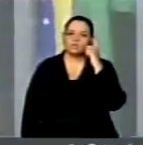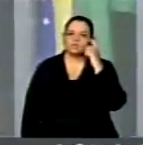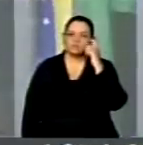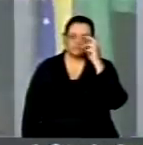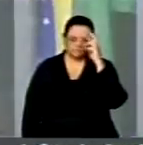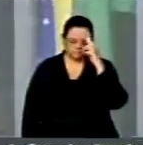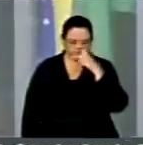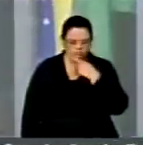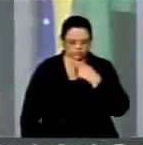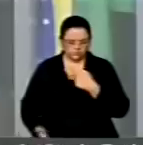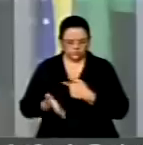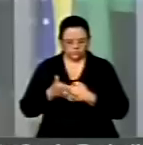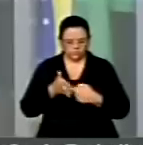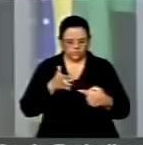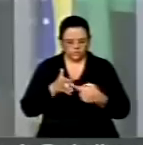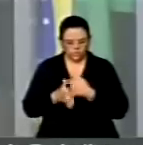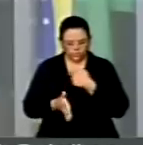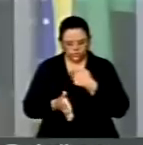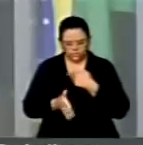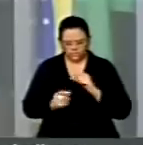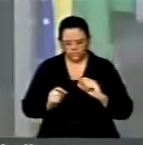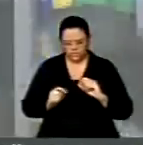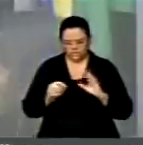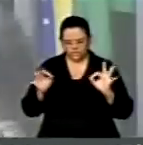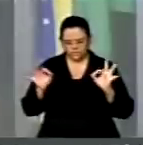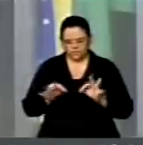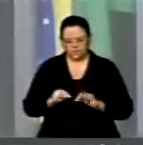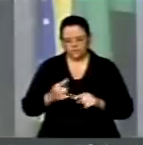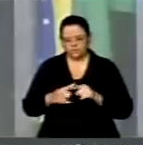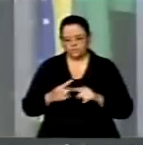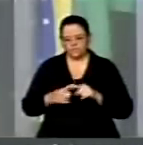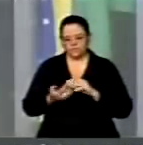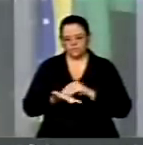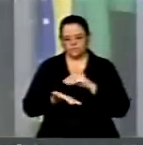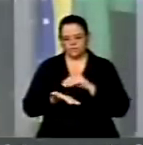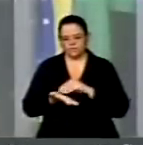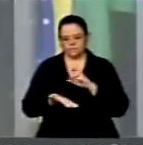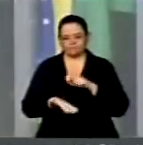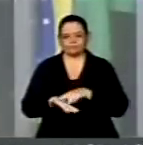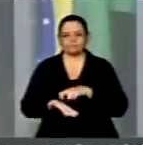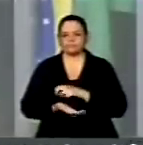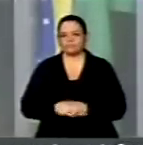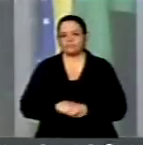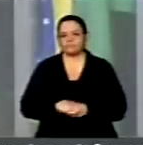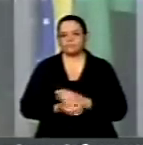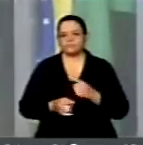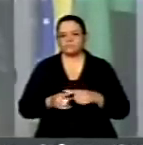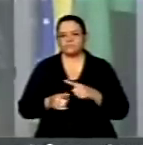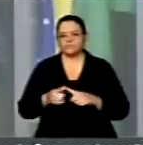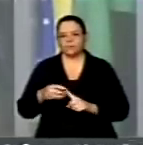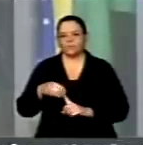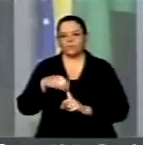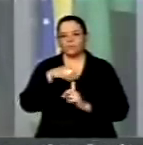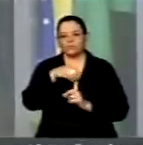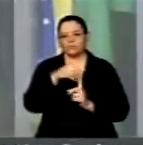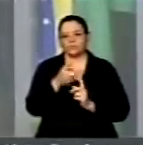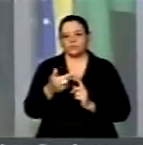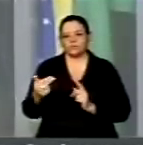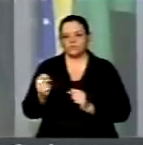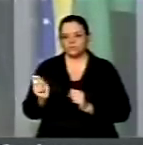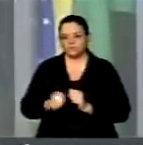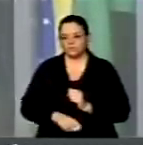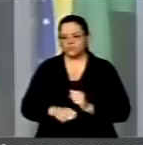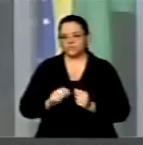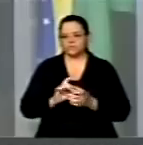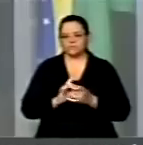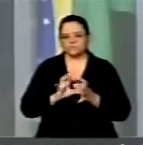É a certeza da impunidade. Porque a única coisa que pode permitir que se mantenha